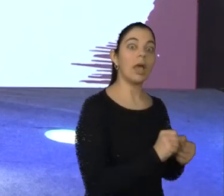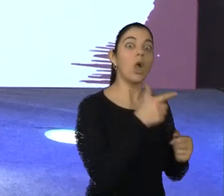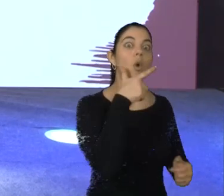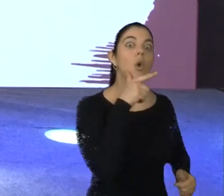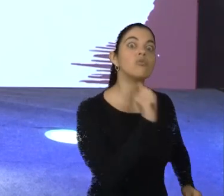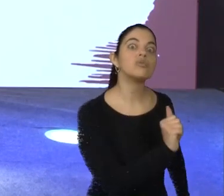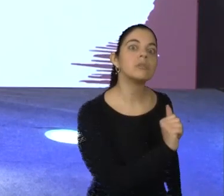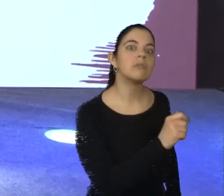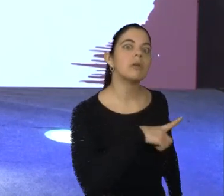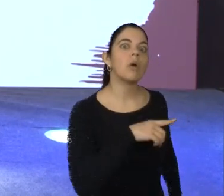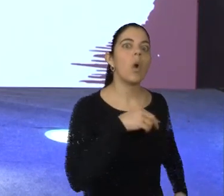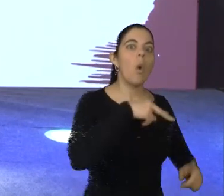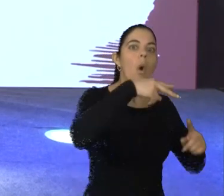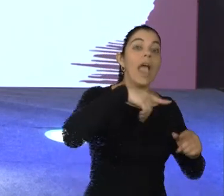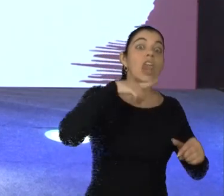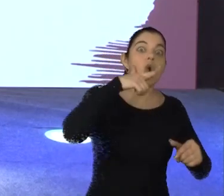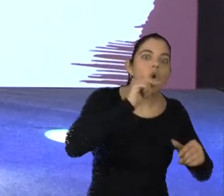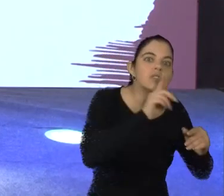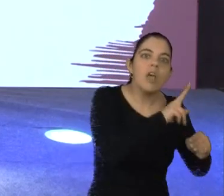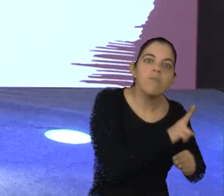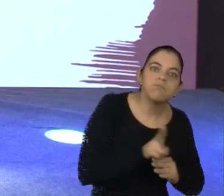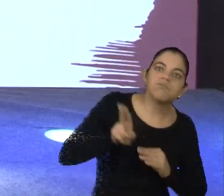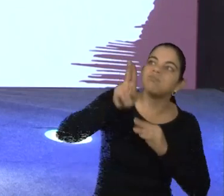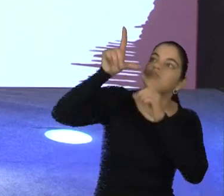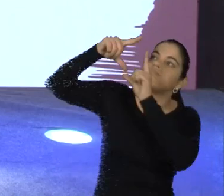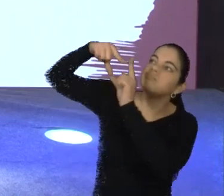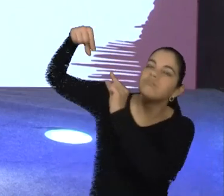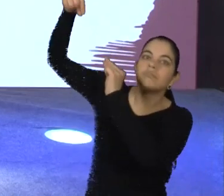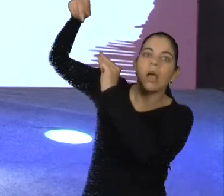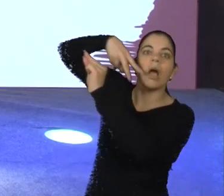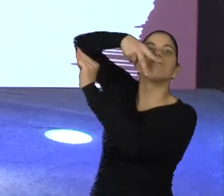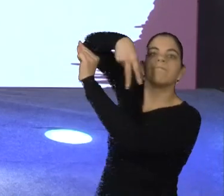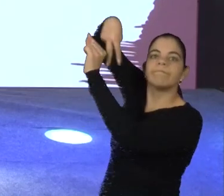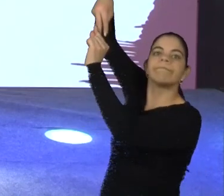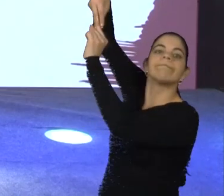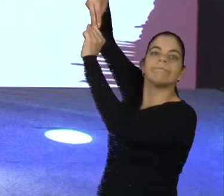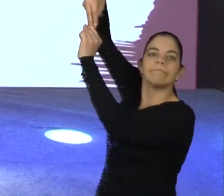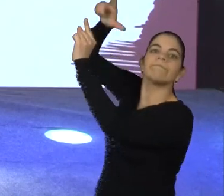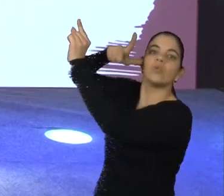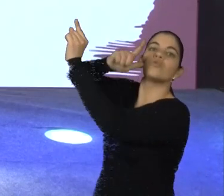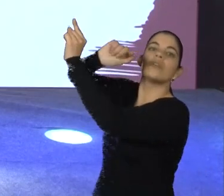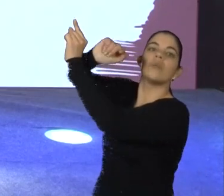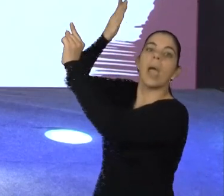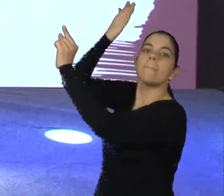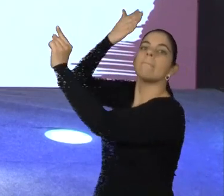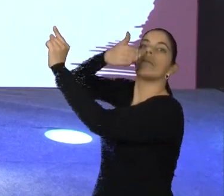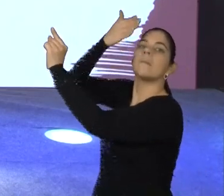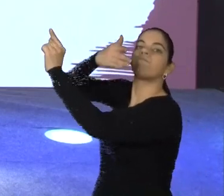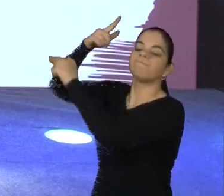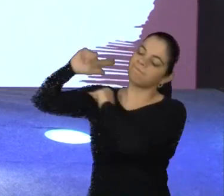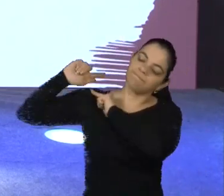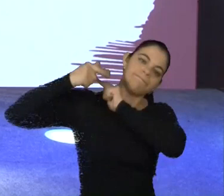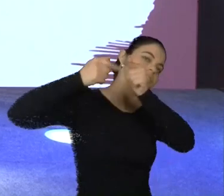transformar em um astronauta, atingindo o seu sonho e mostrando que genética não é destino. Naquela época,